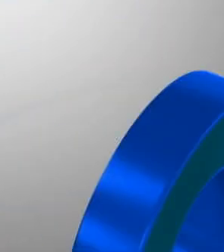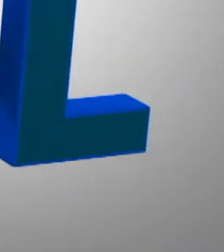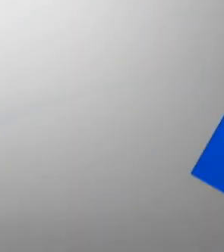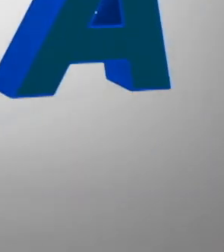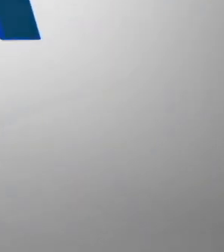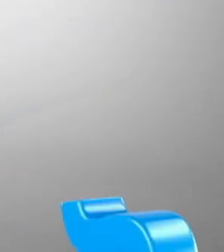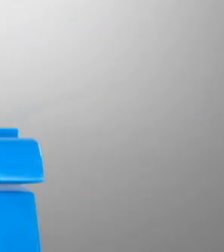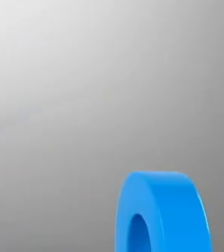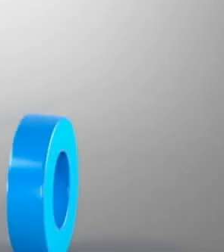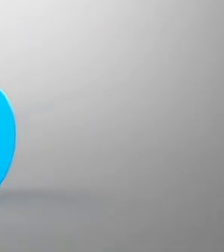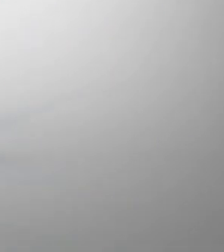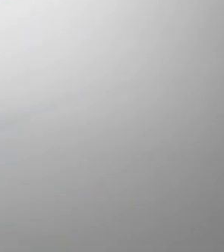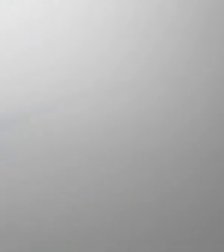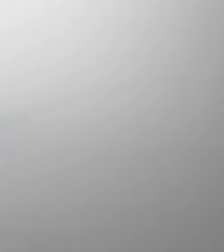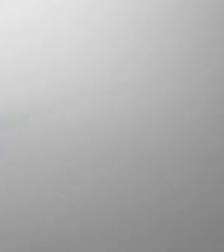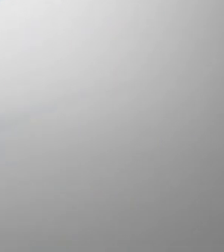Rocha!